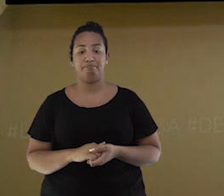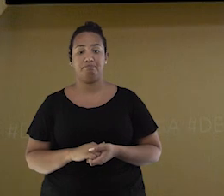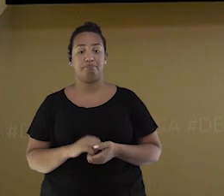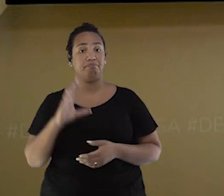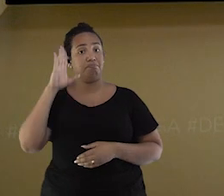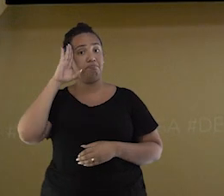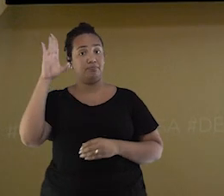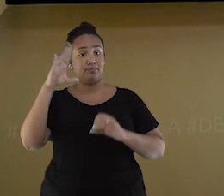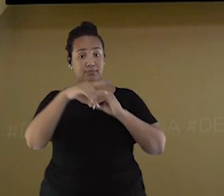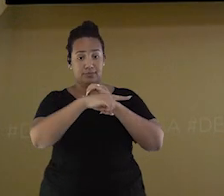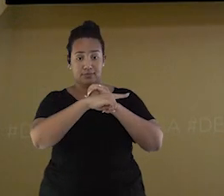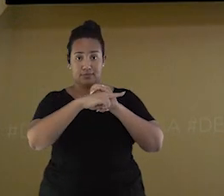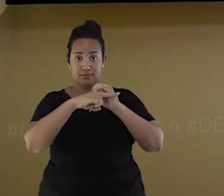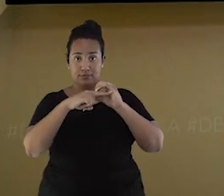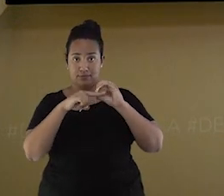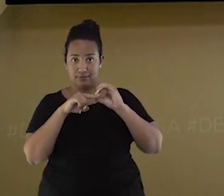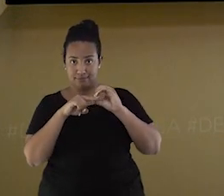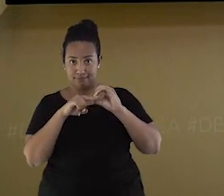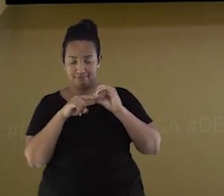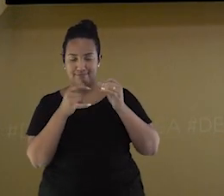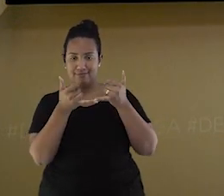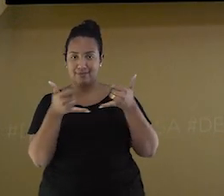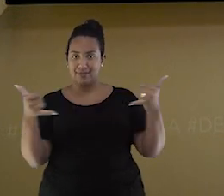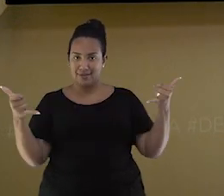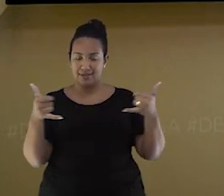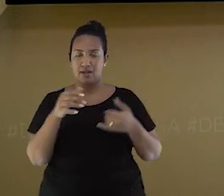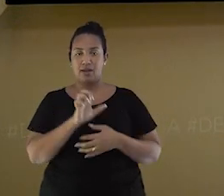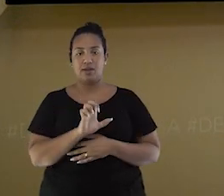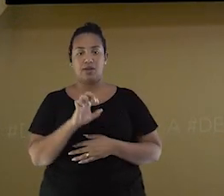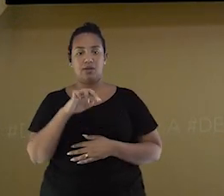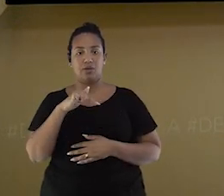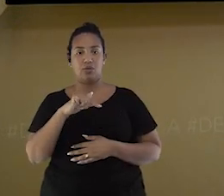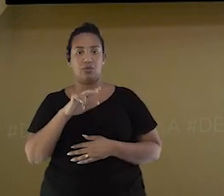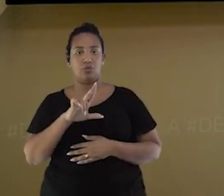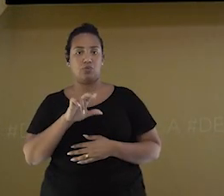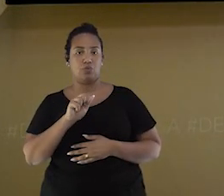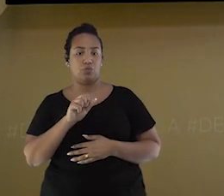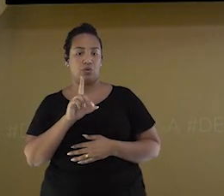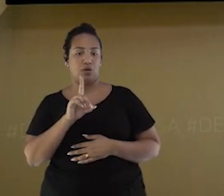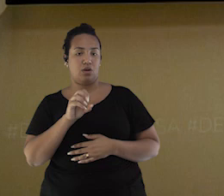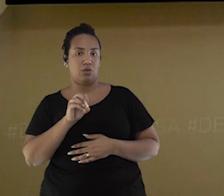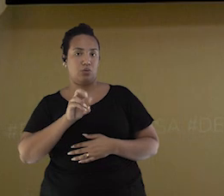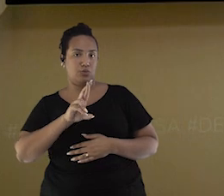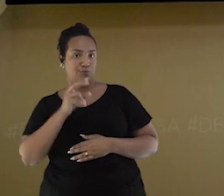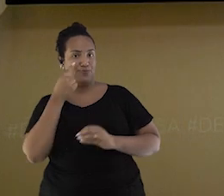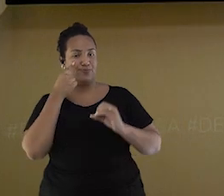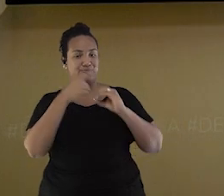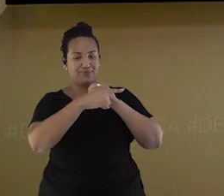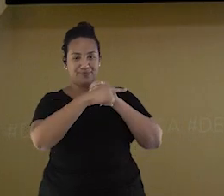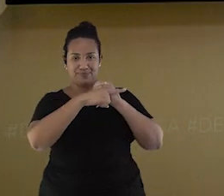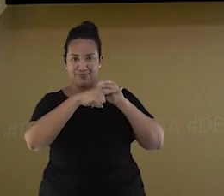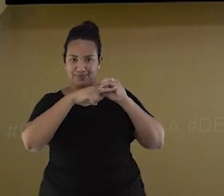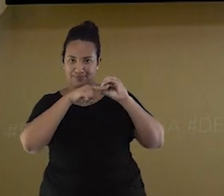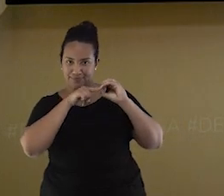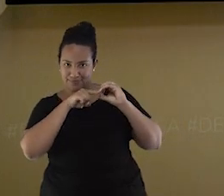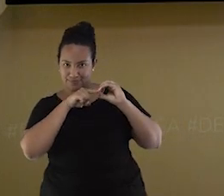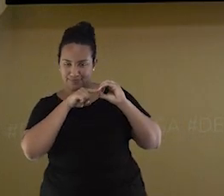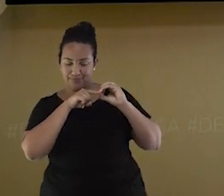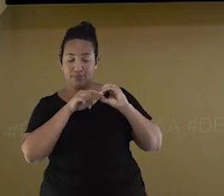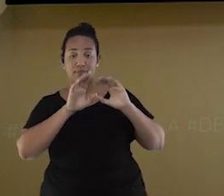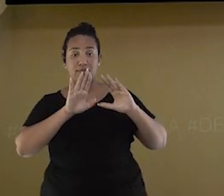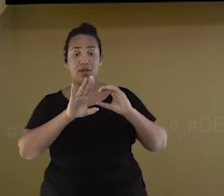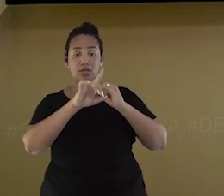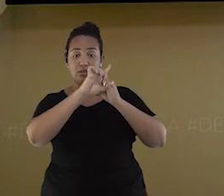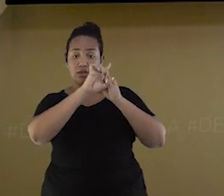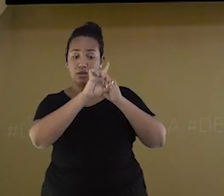do Equador, que é exatamente a linha que passa pelo meio da Terra. Já o principal meridiano